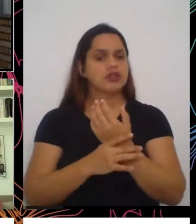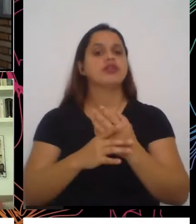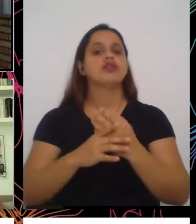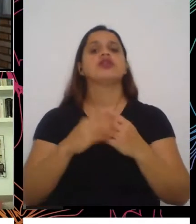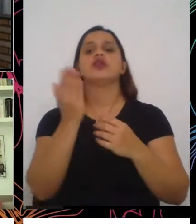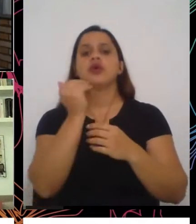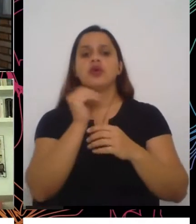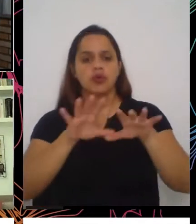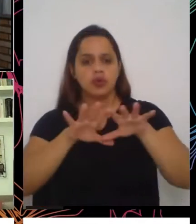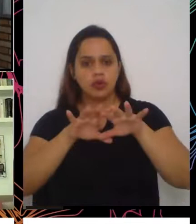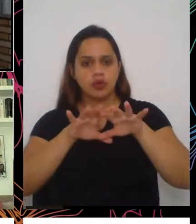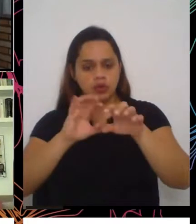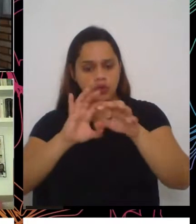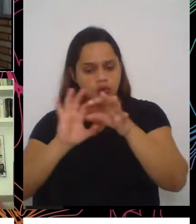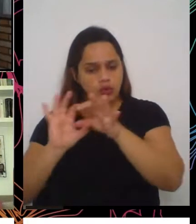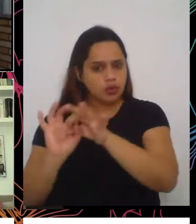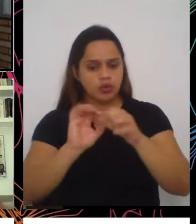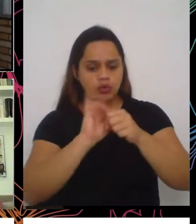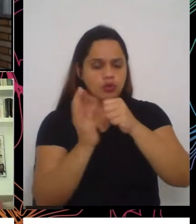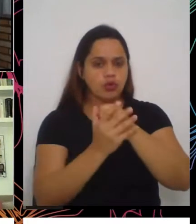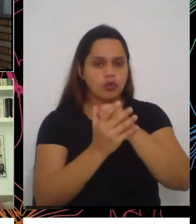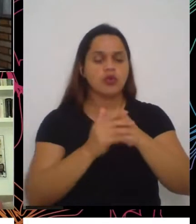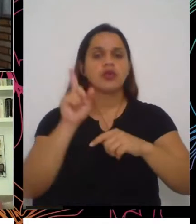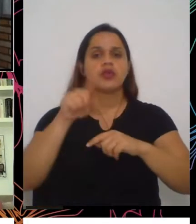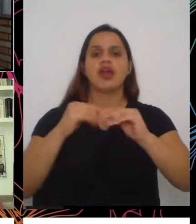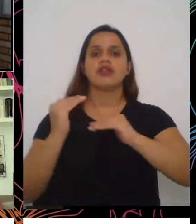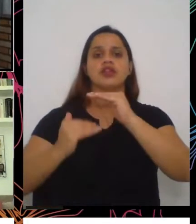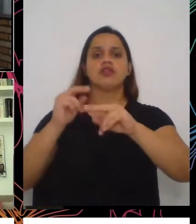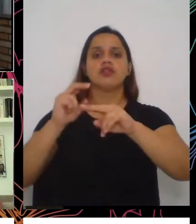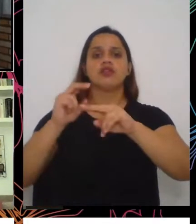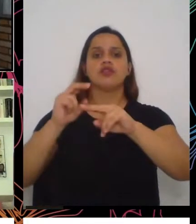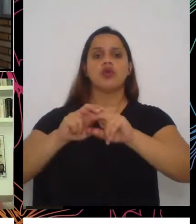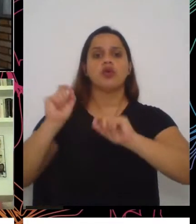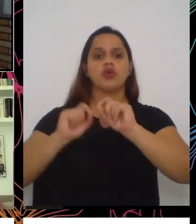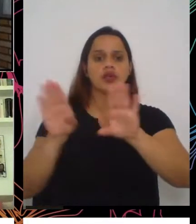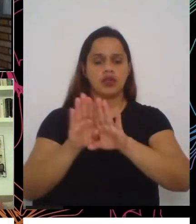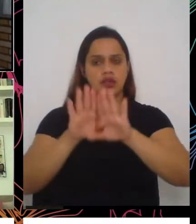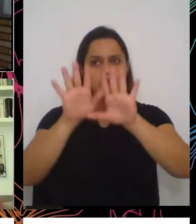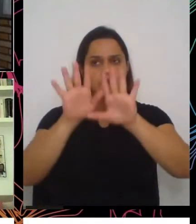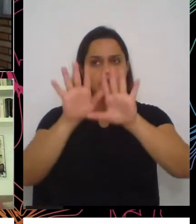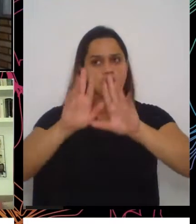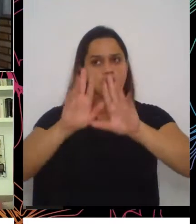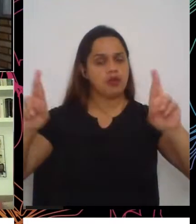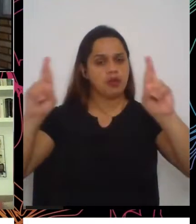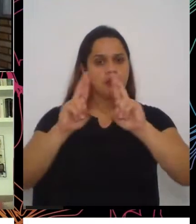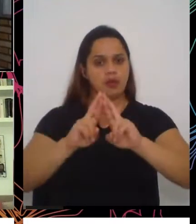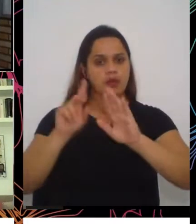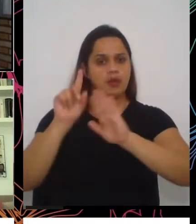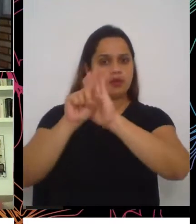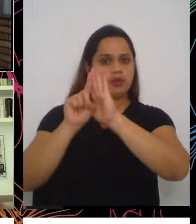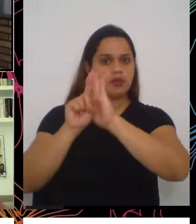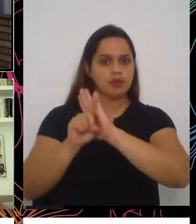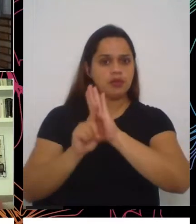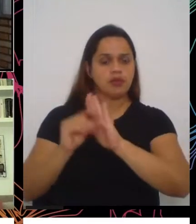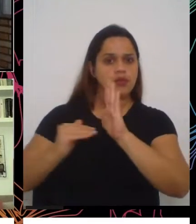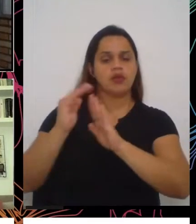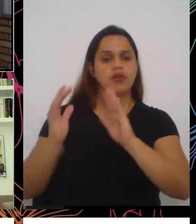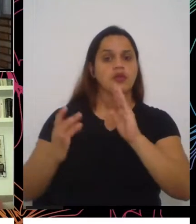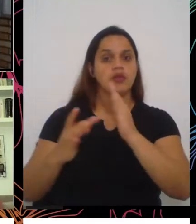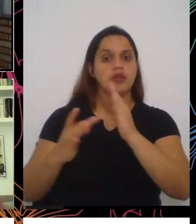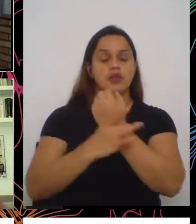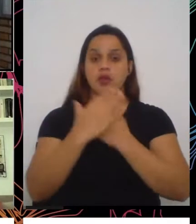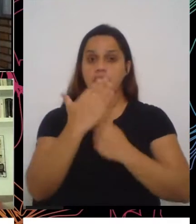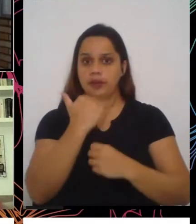no Brasil, que é desenvolvido justamente pela Rede Brasileira de Pesquisa em Soberania e Segurança Alimentar.